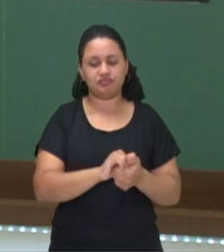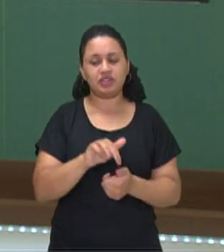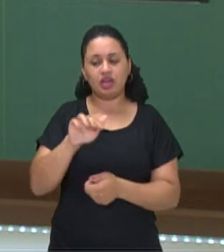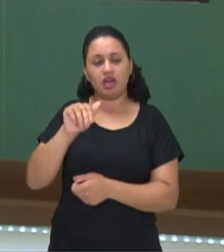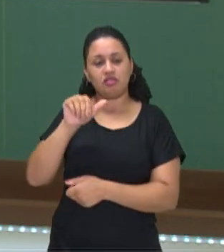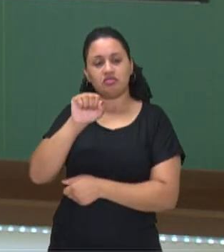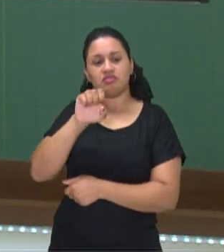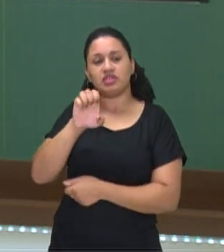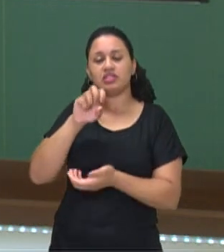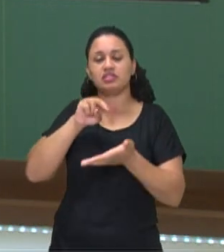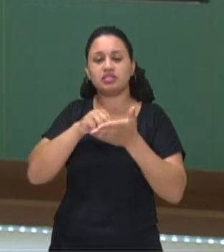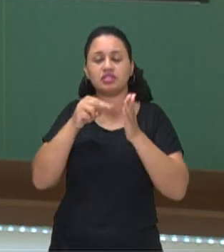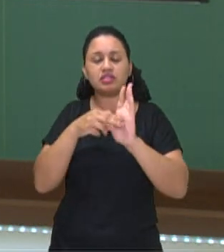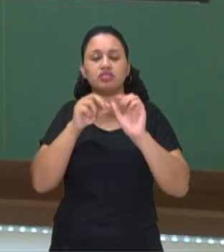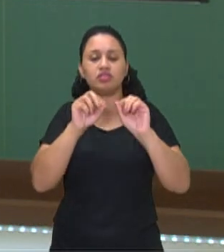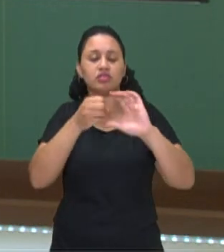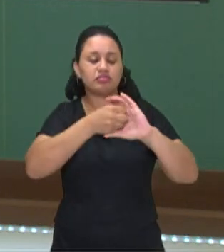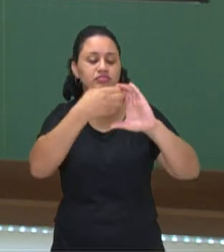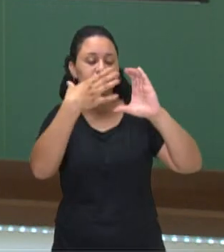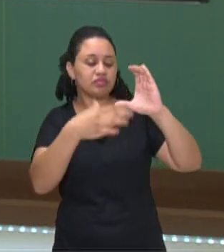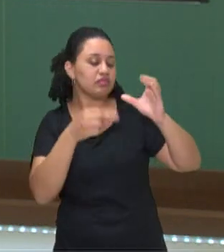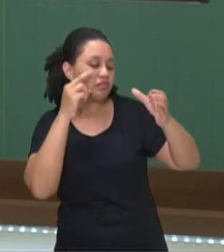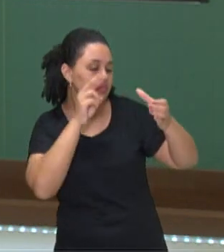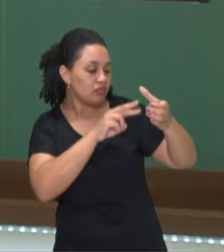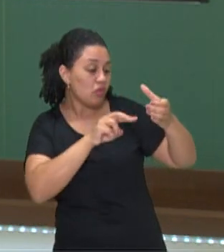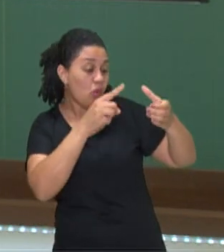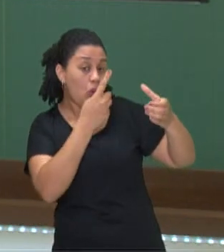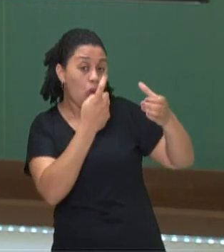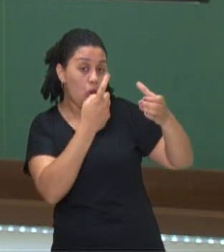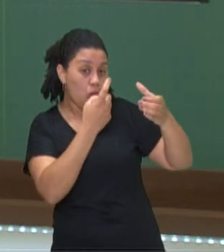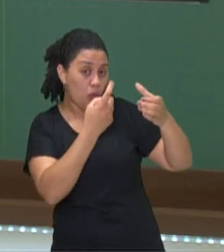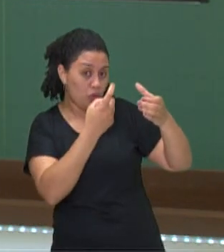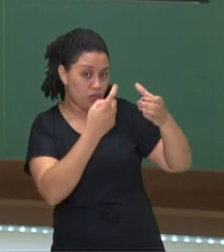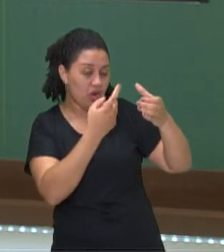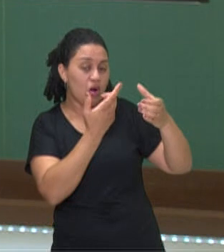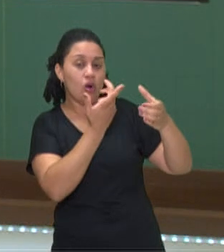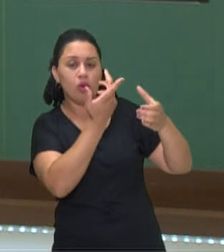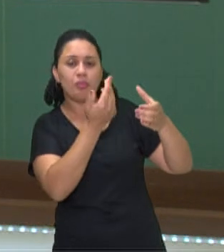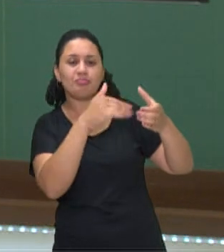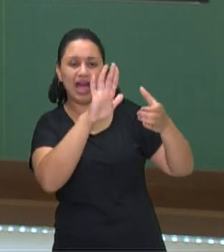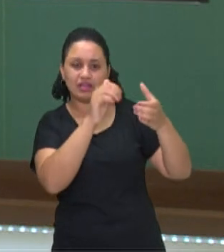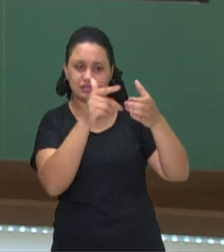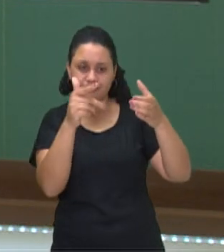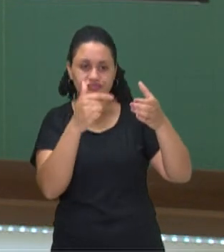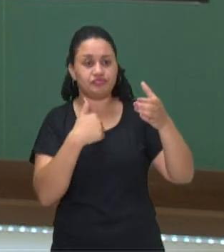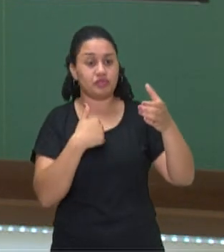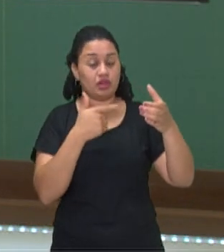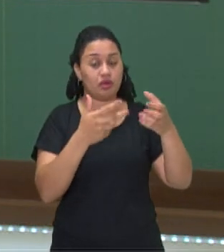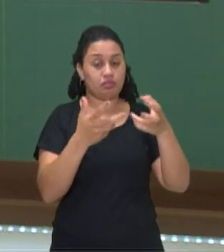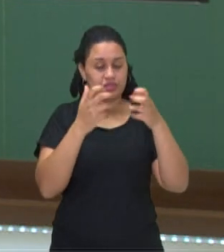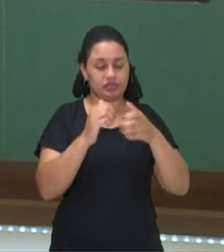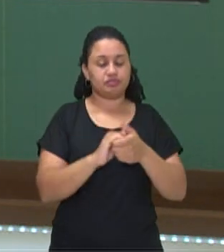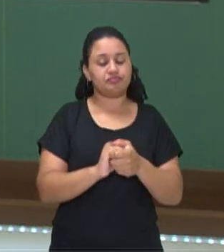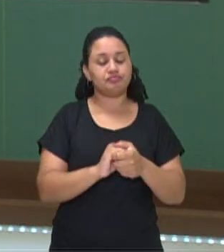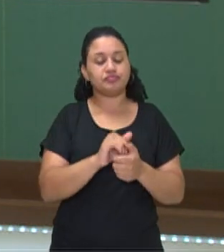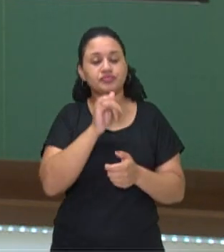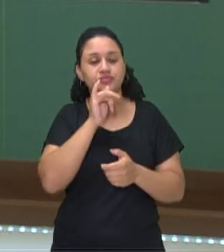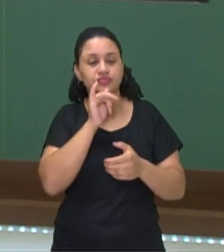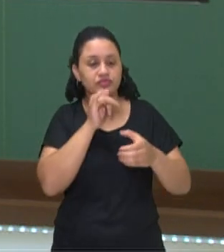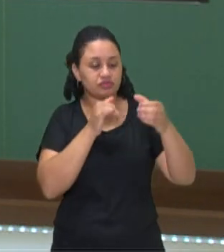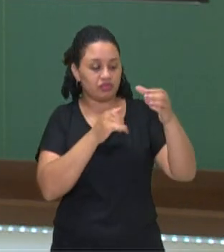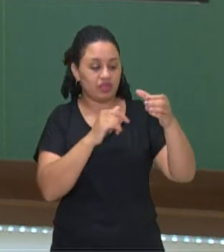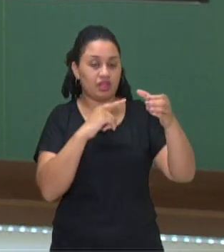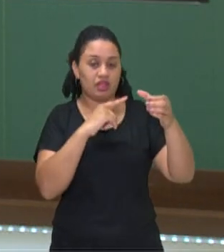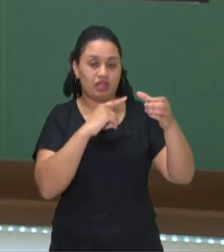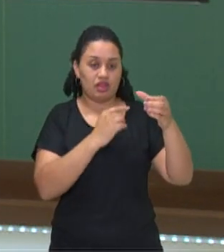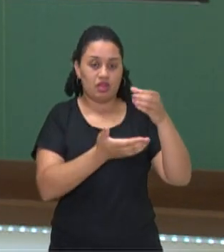é essa característica de visualizar uma ou mais partes. Olhem esse exemplo. Na imagem da esquerda, nós